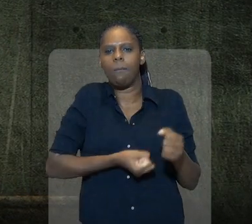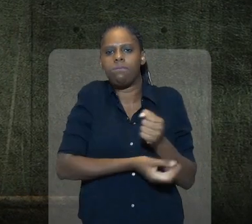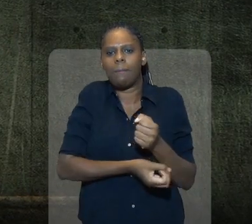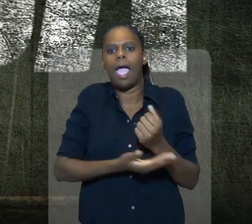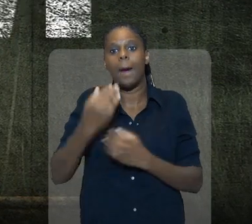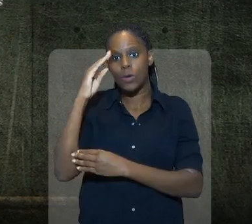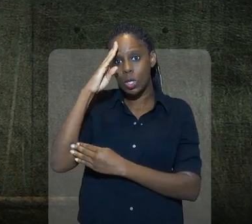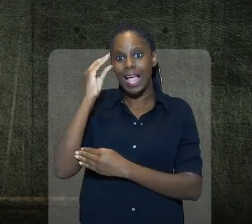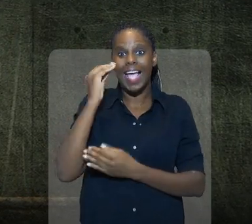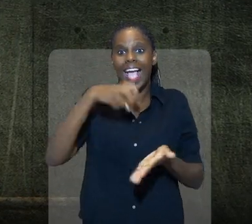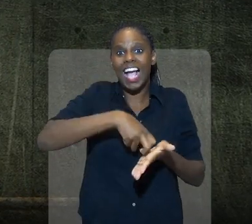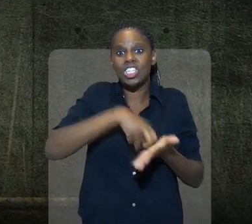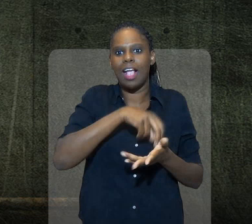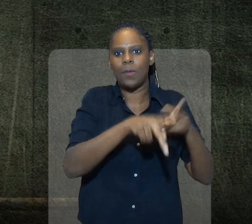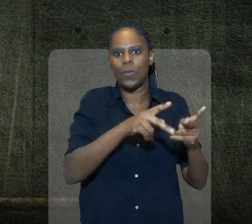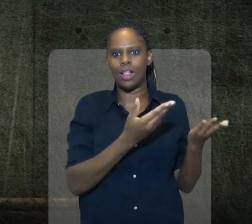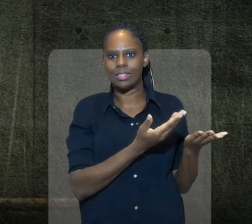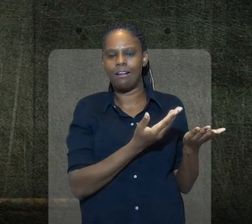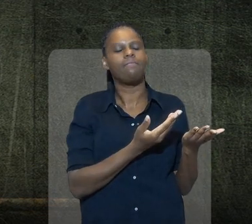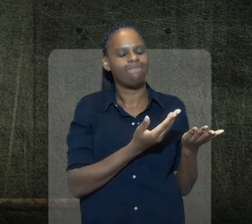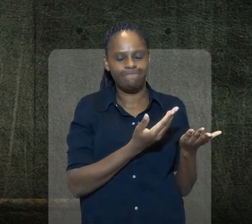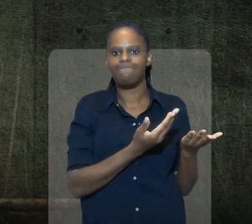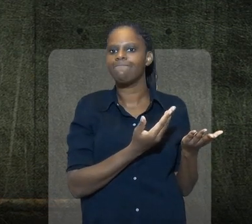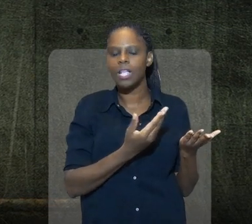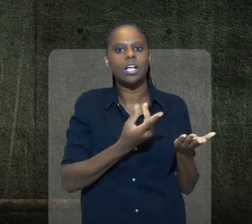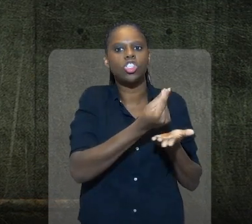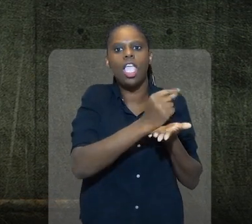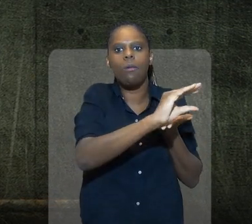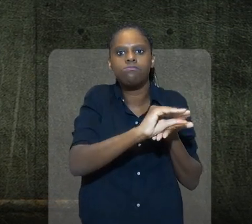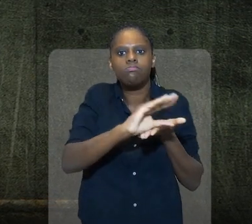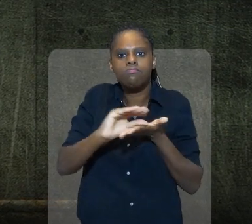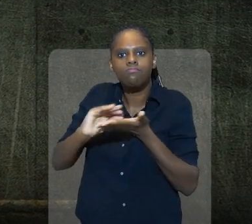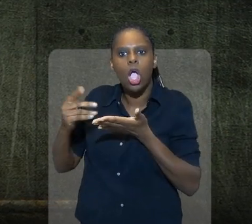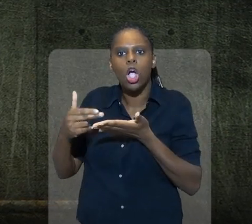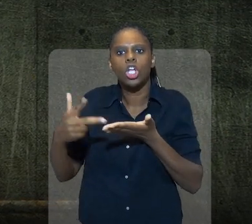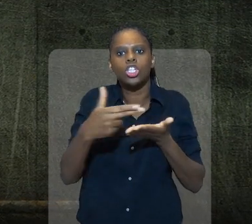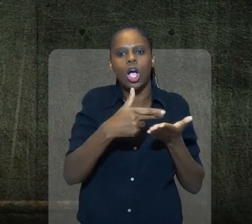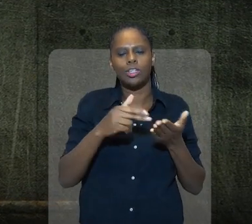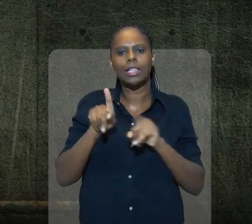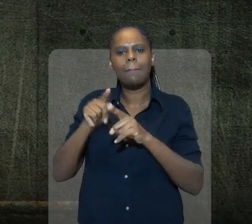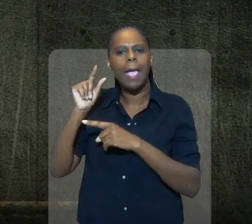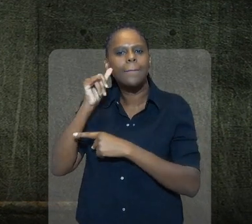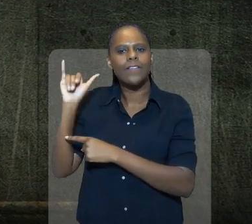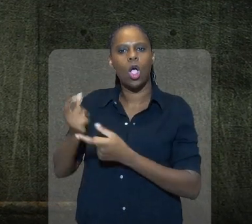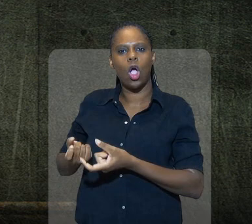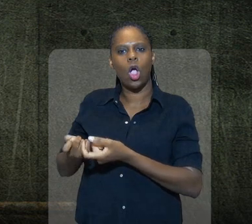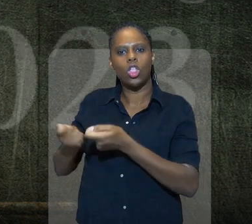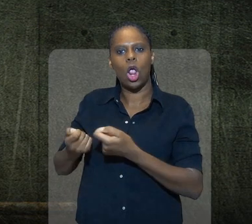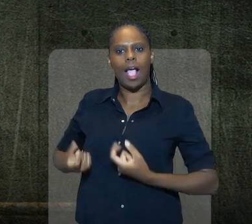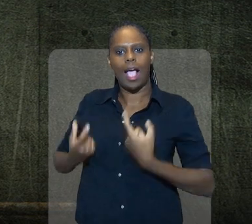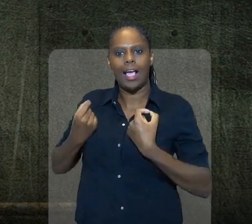corrupto, Bolsonaro castiga a população e faz cada vez mais cortes. Cortes na prevenção e controle do